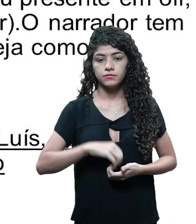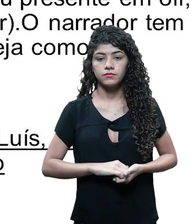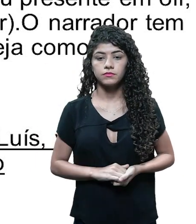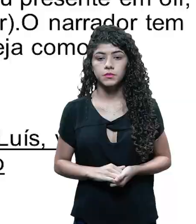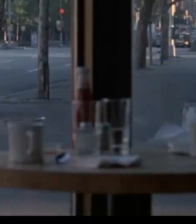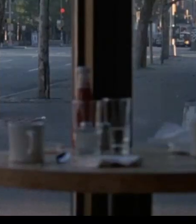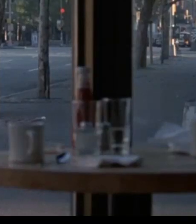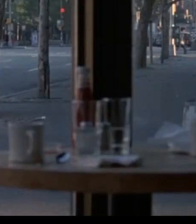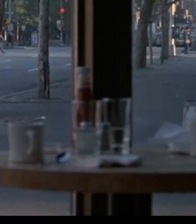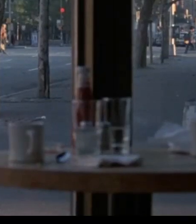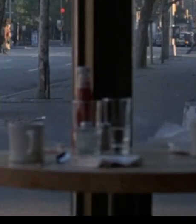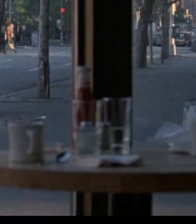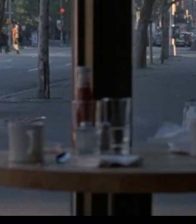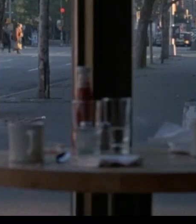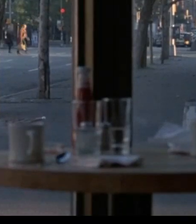histórias.